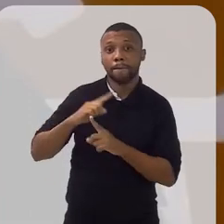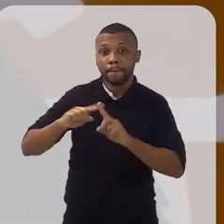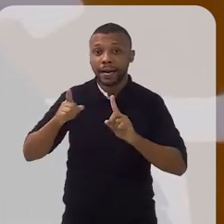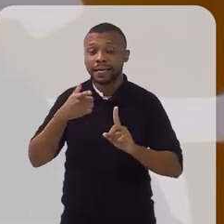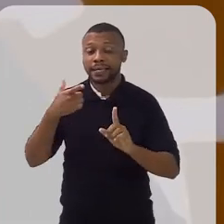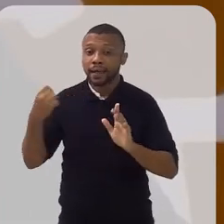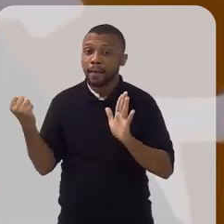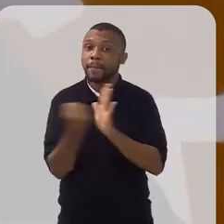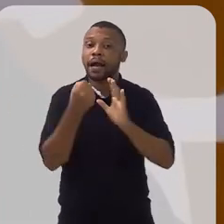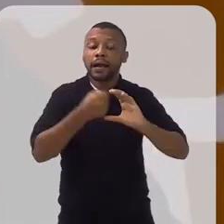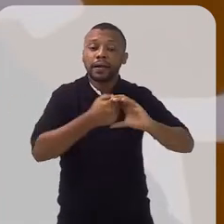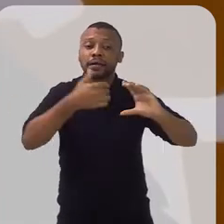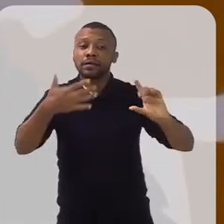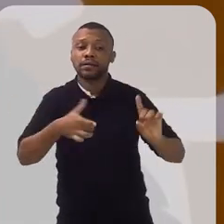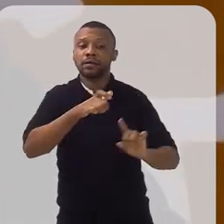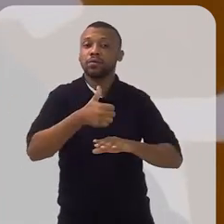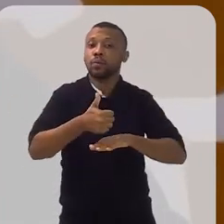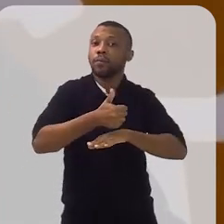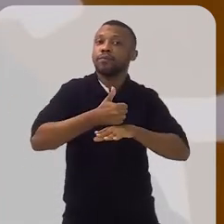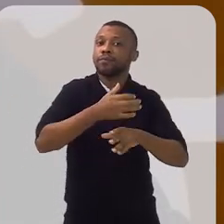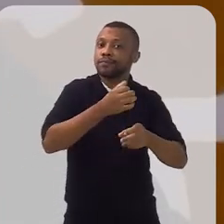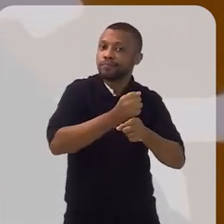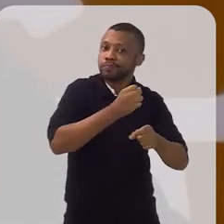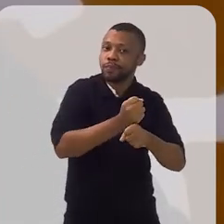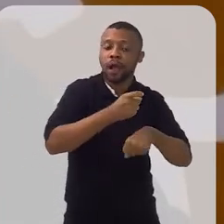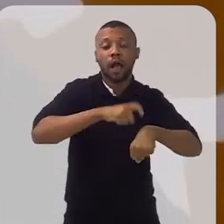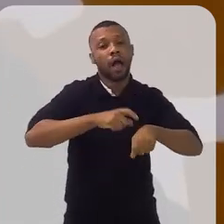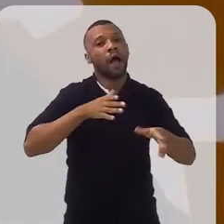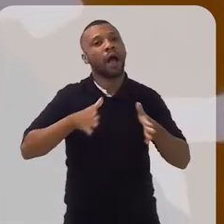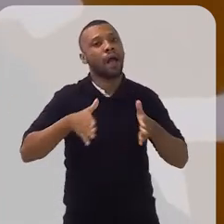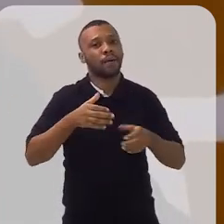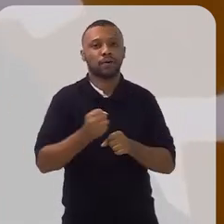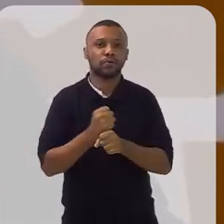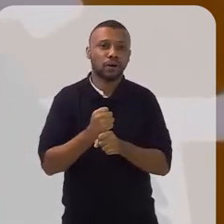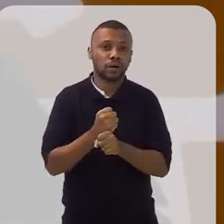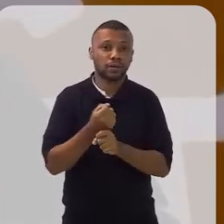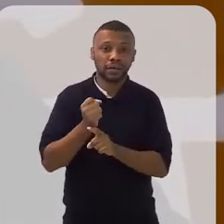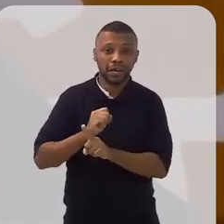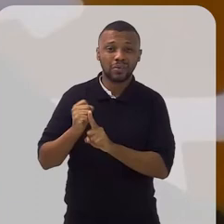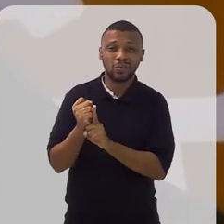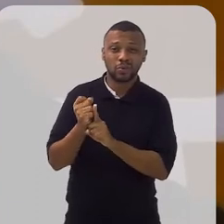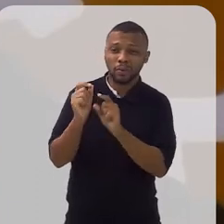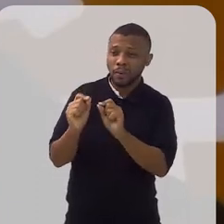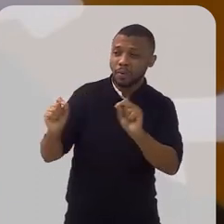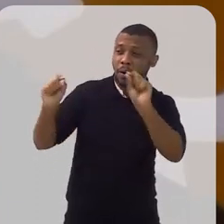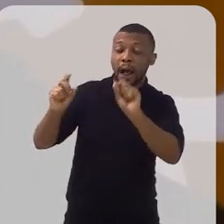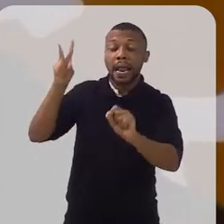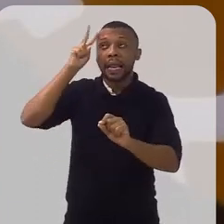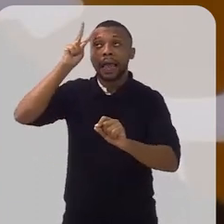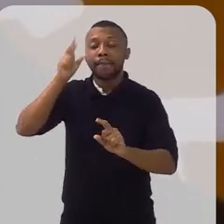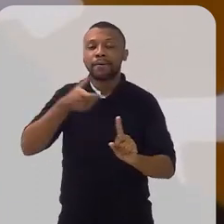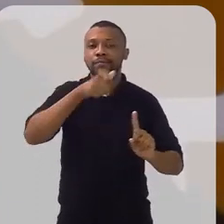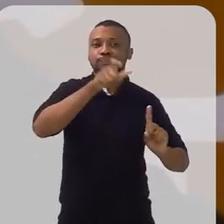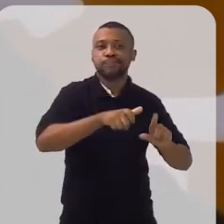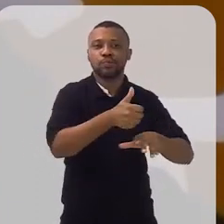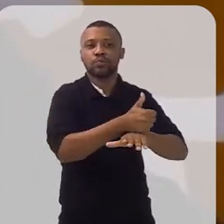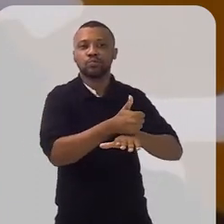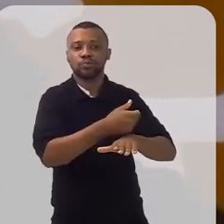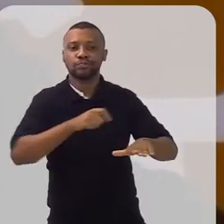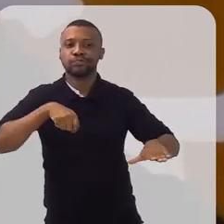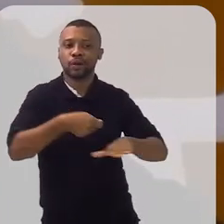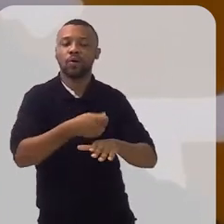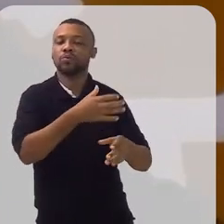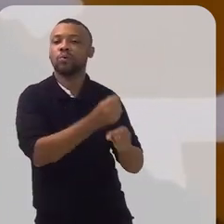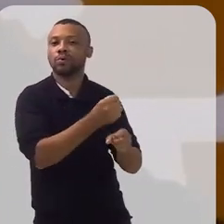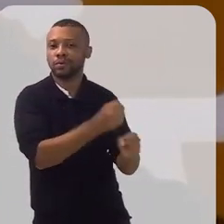a cara do profissional da contabilidade. É a época do ano em que a sociedade como um todo lembra realmente desse profissional e do